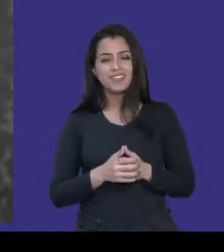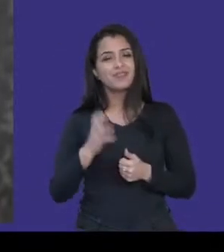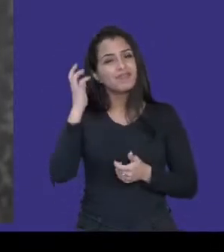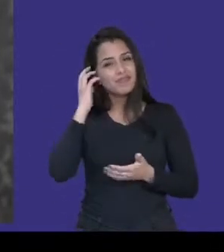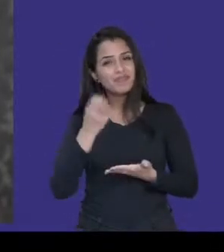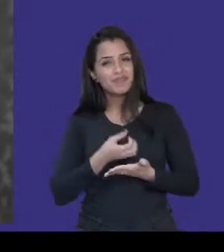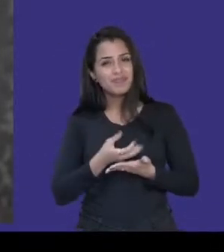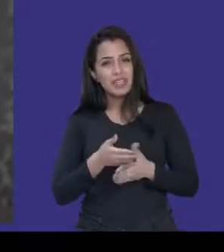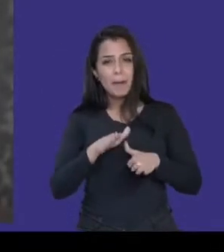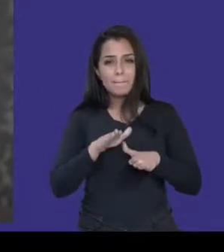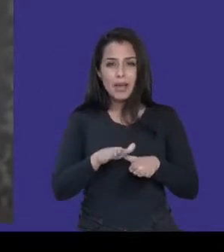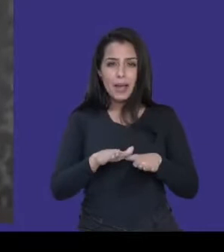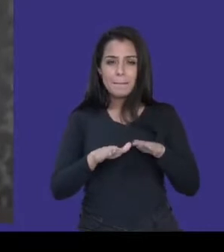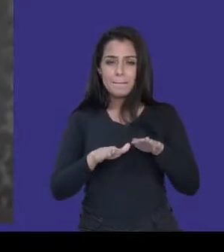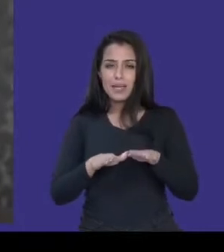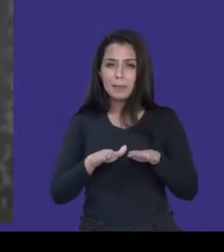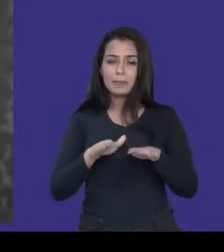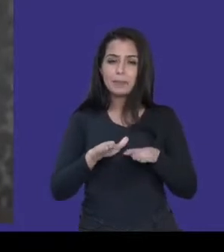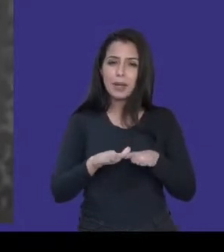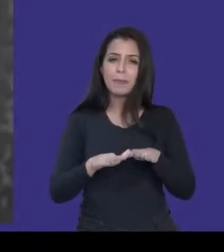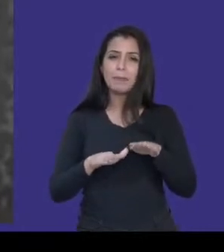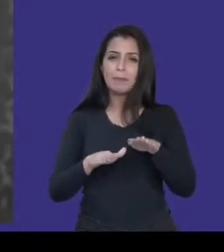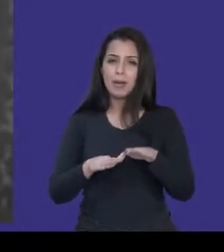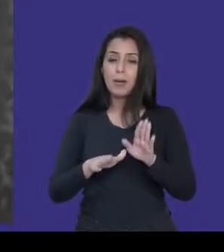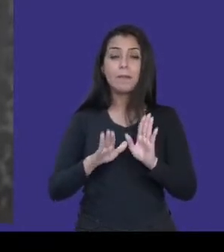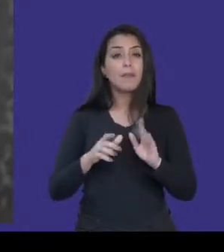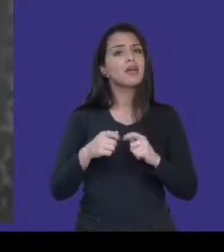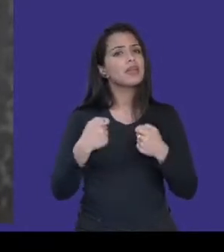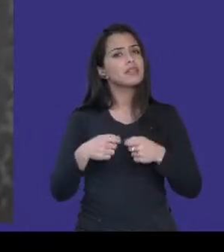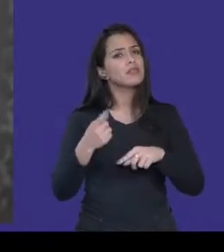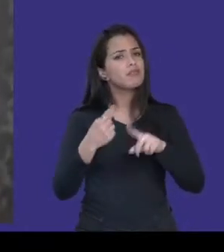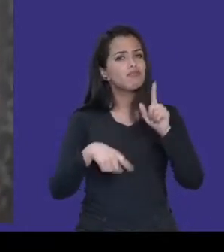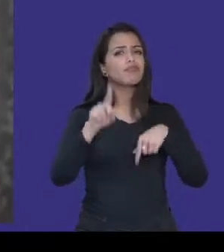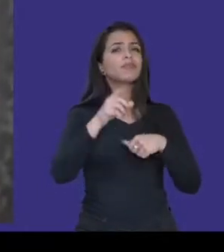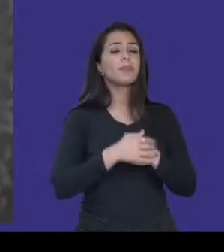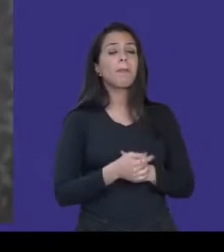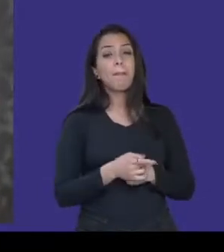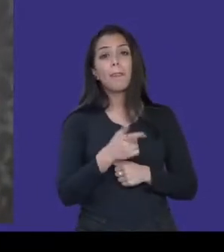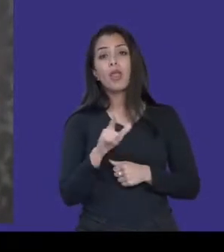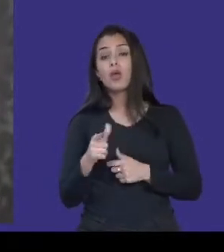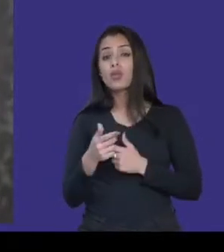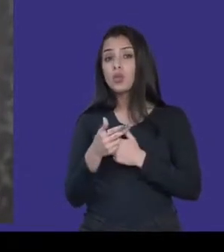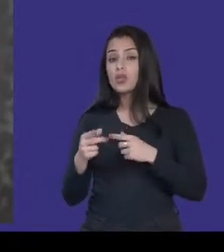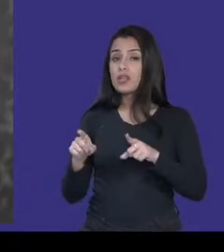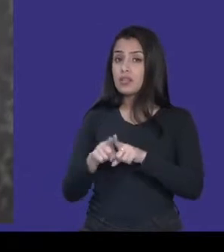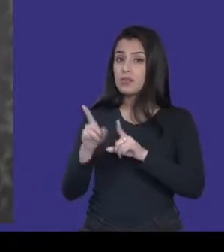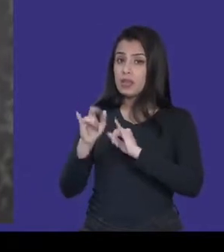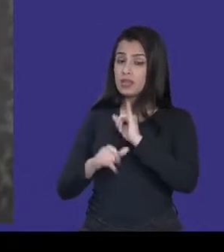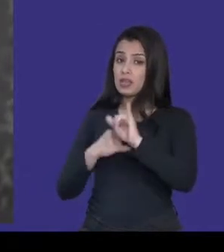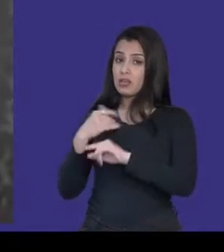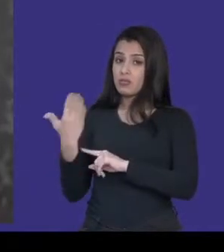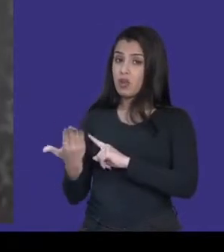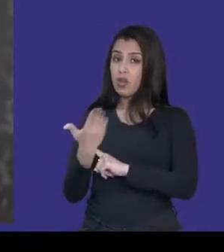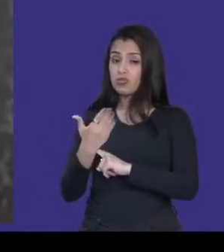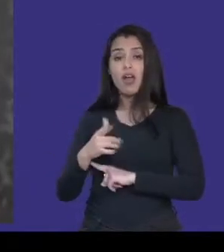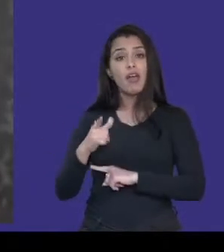ir além disso. Então outro recurso que a internet permite, é que o podcast tenha uma versão também no YouTube. Uma